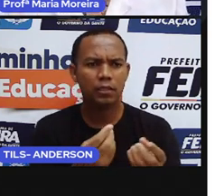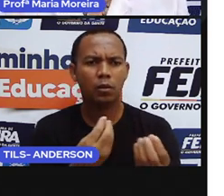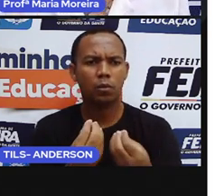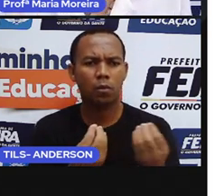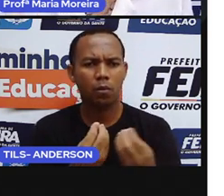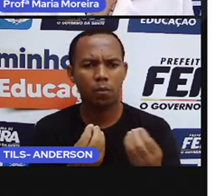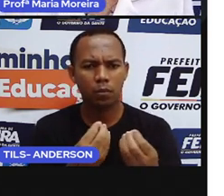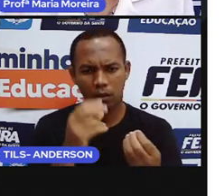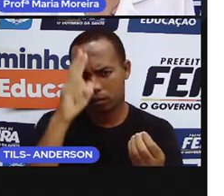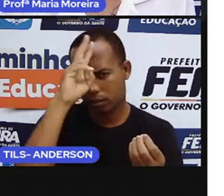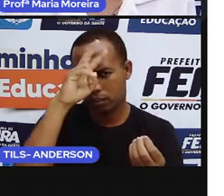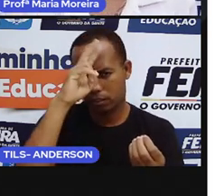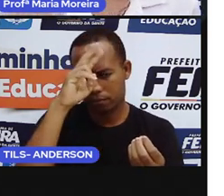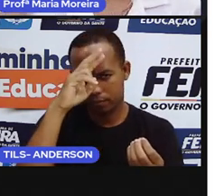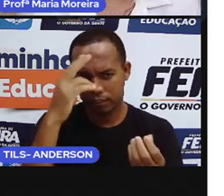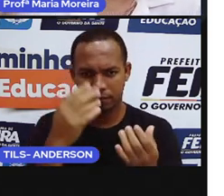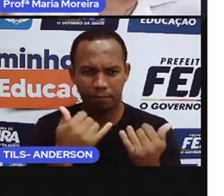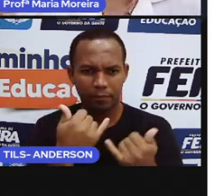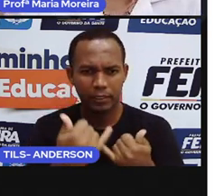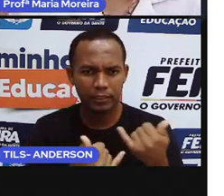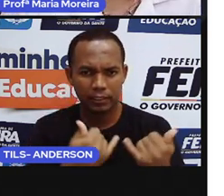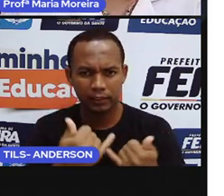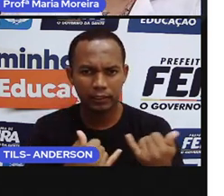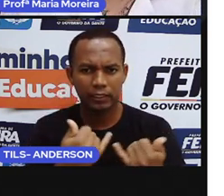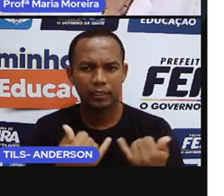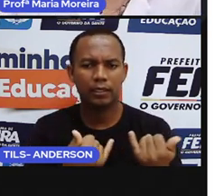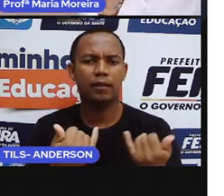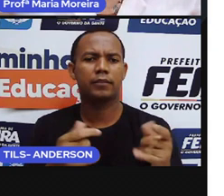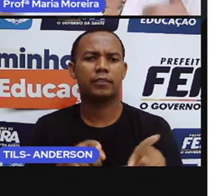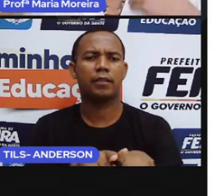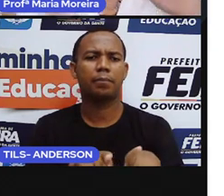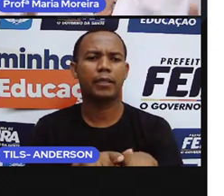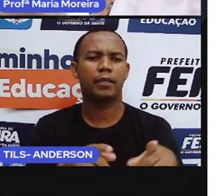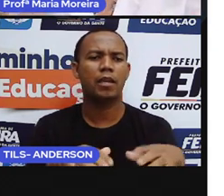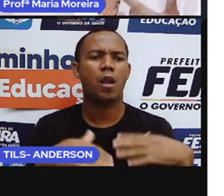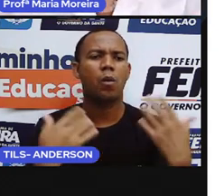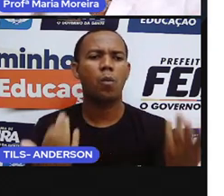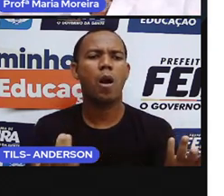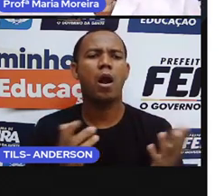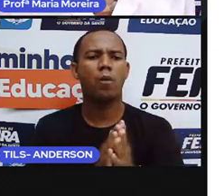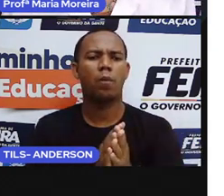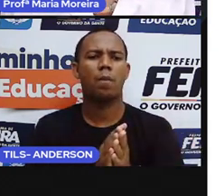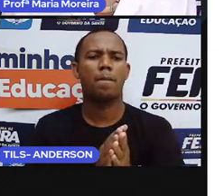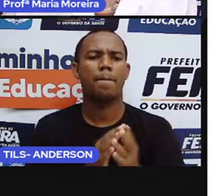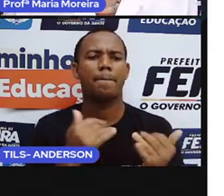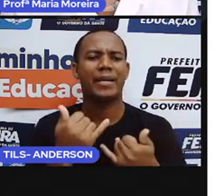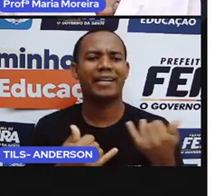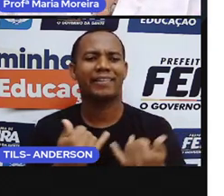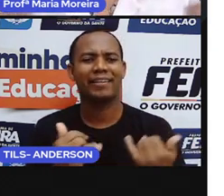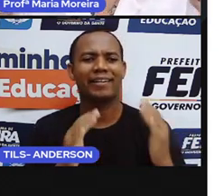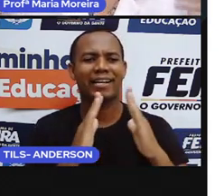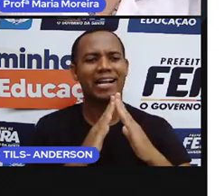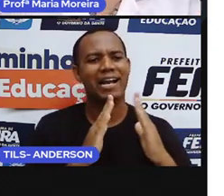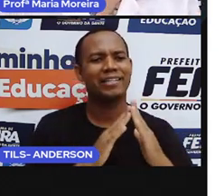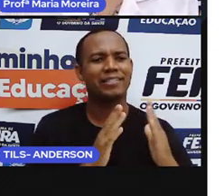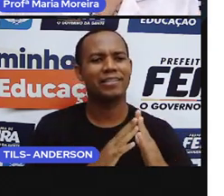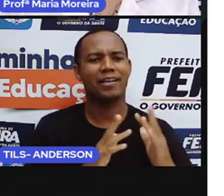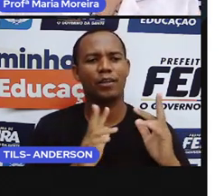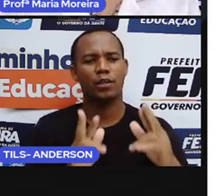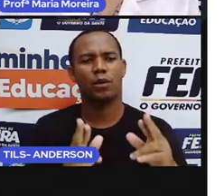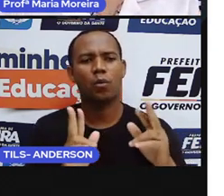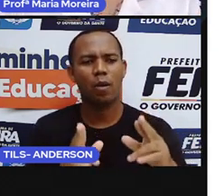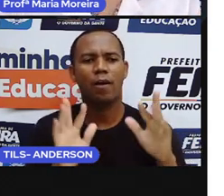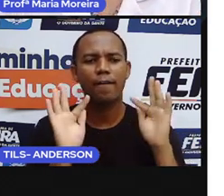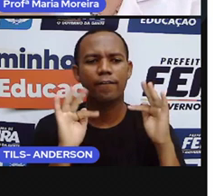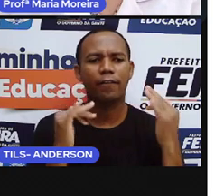lembra alguma coisa a vocês? As brincadeiras de vocês? Quais as brincadeiras que vocês fazem aí em casa? Que se assemelham bem,